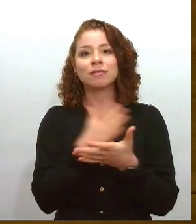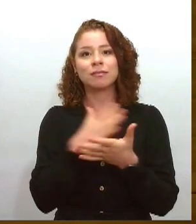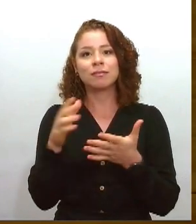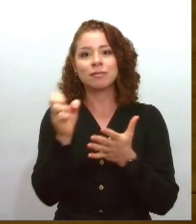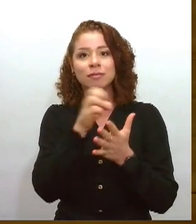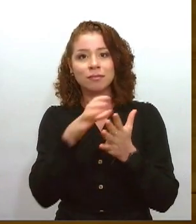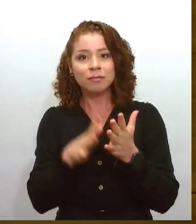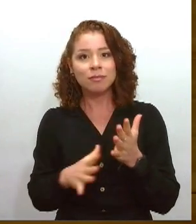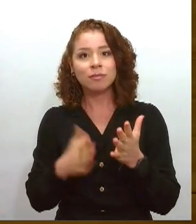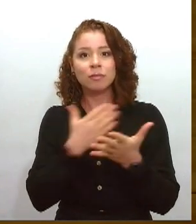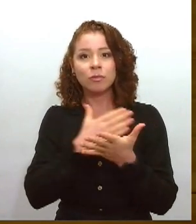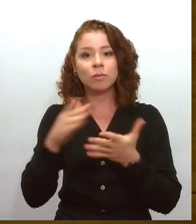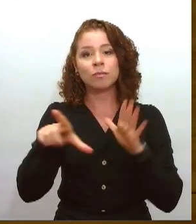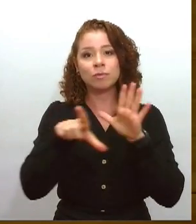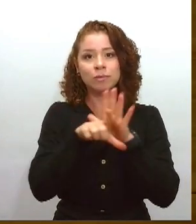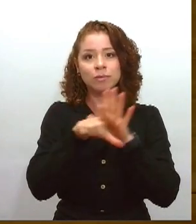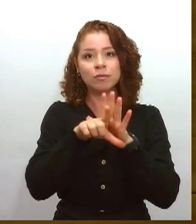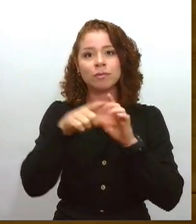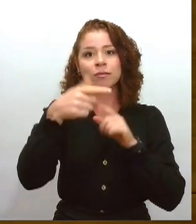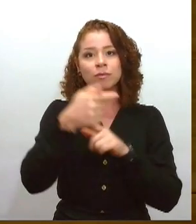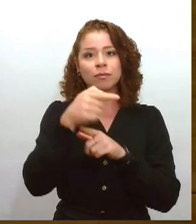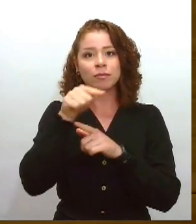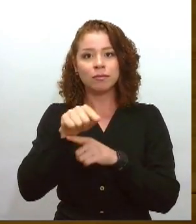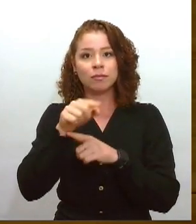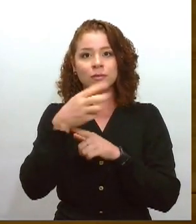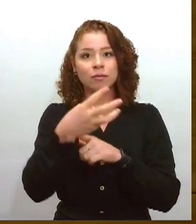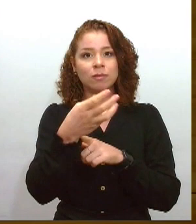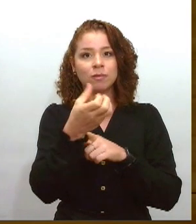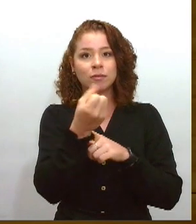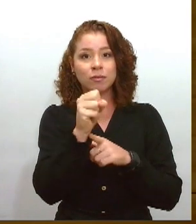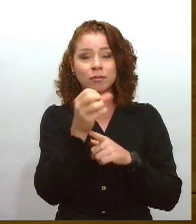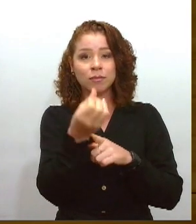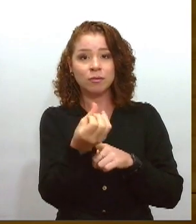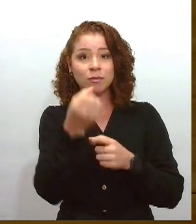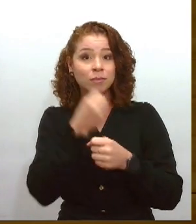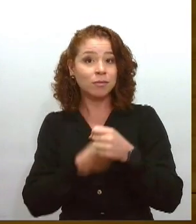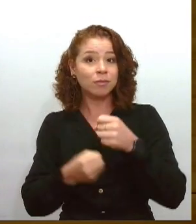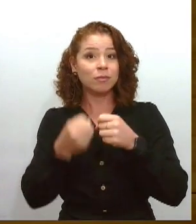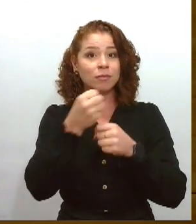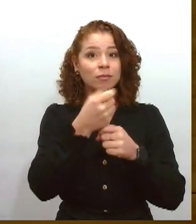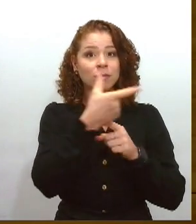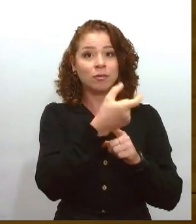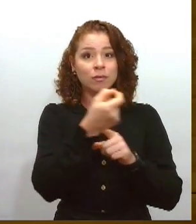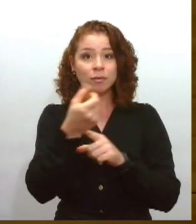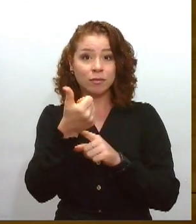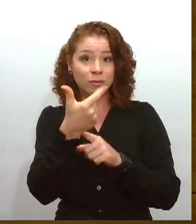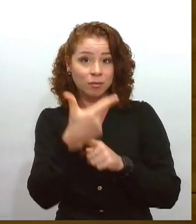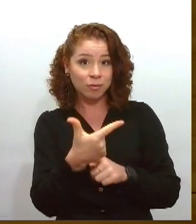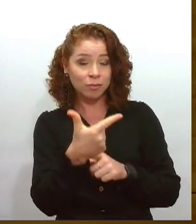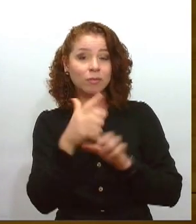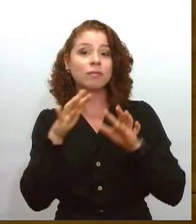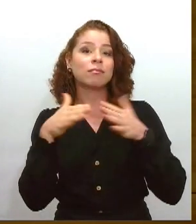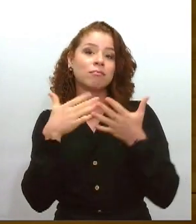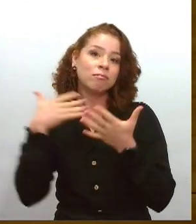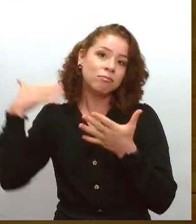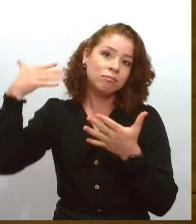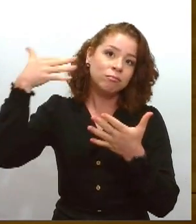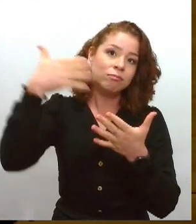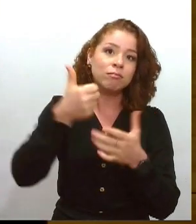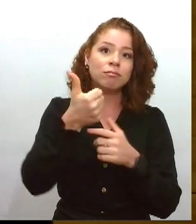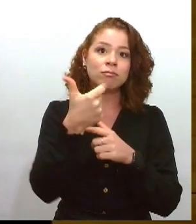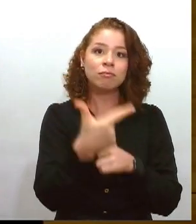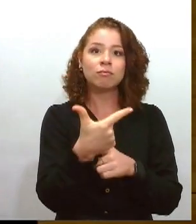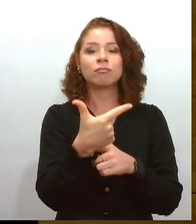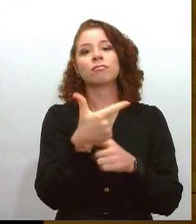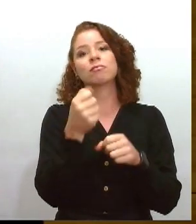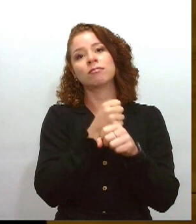De número 7.386, lá no ano de 2012. E desde então são 12 anos de atividades frequentes